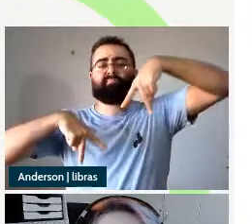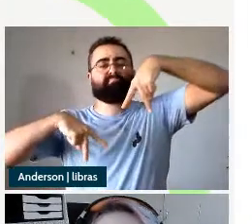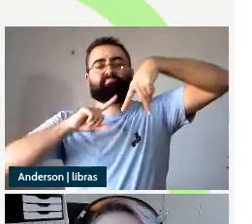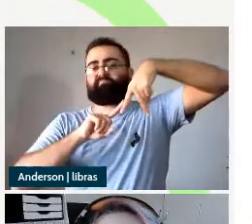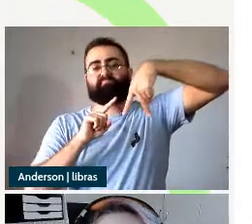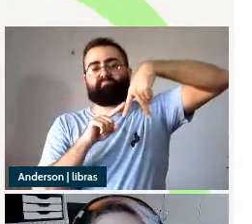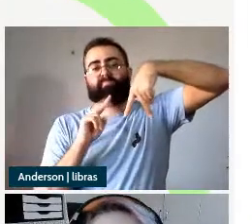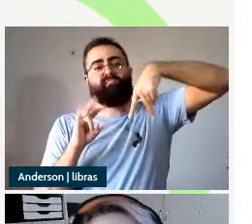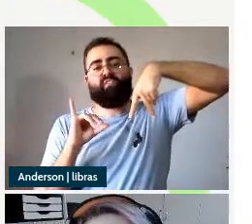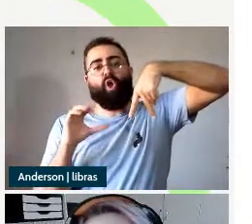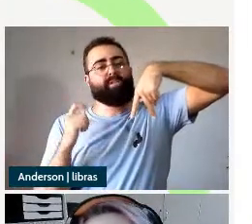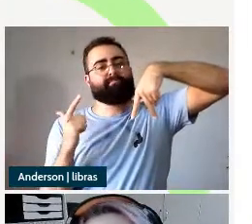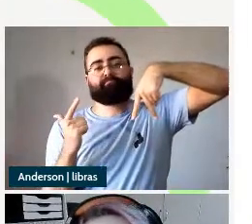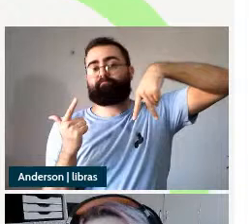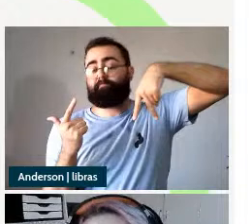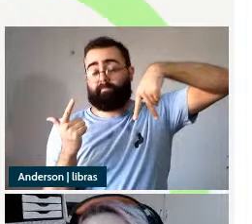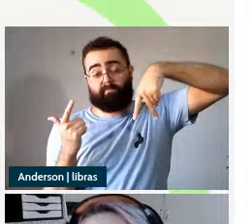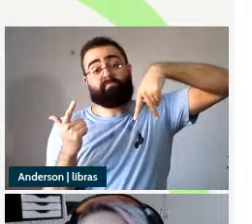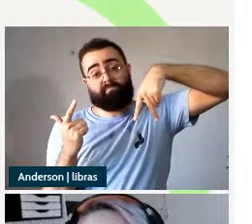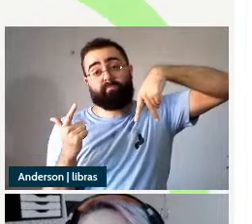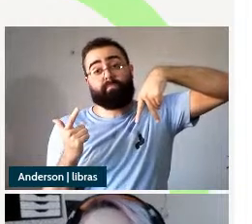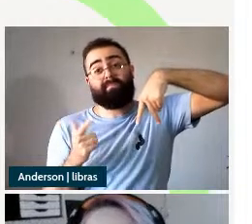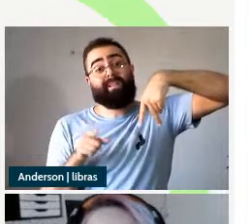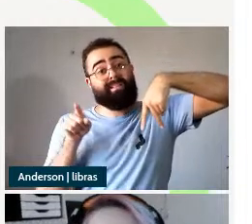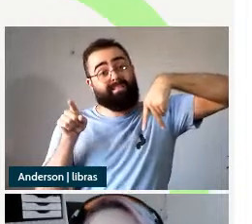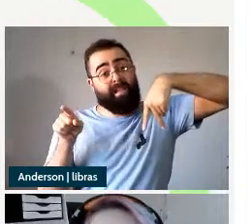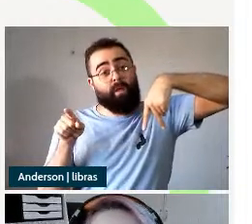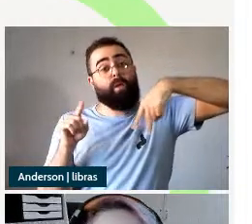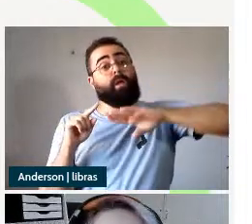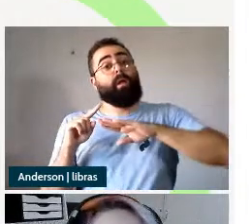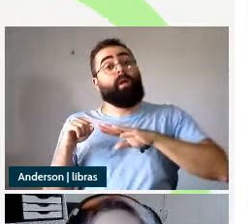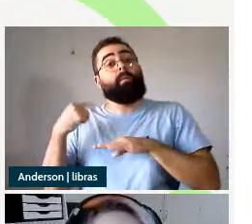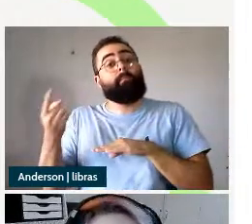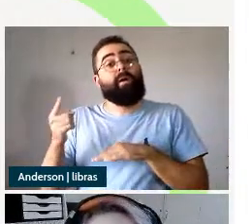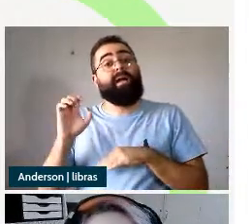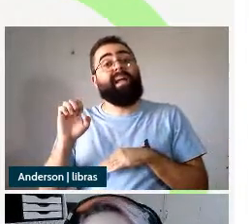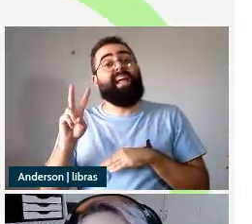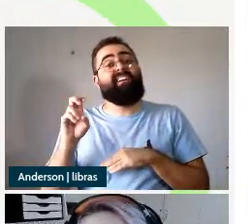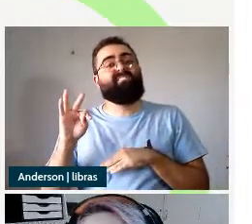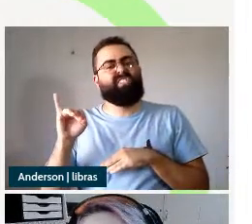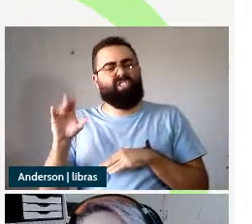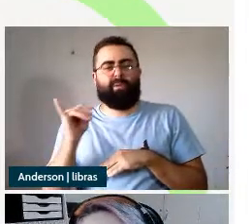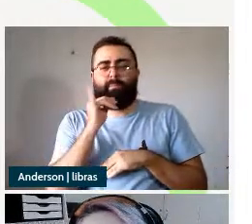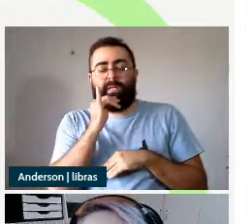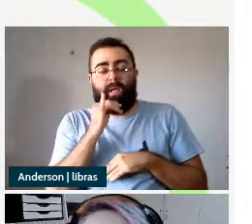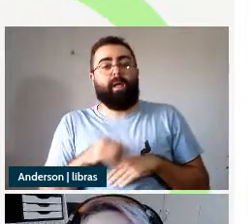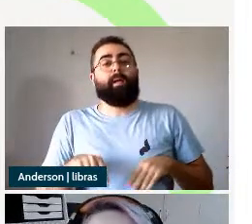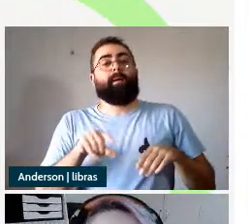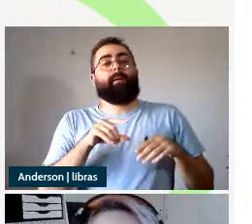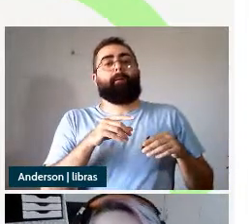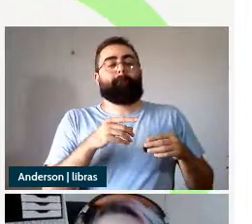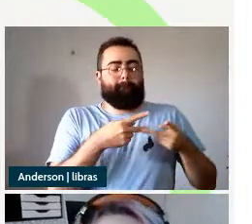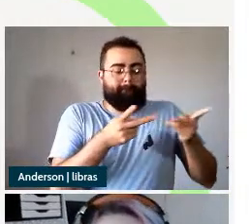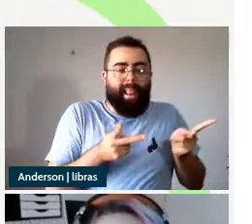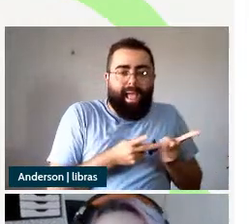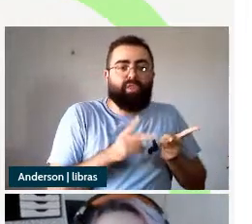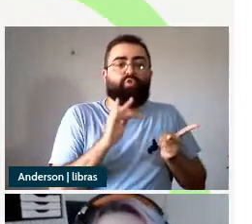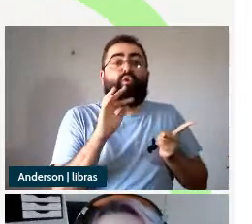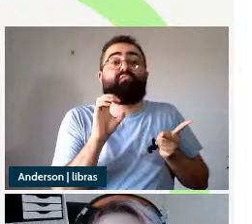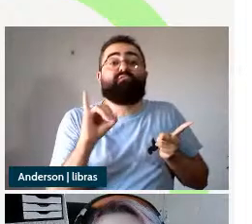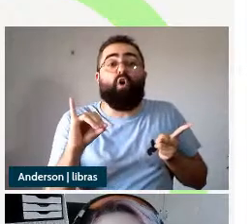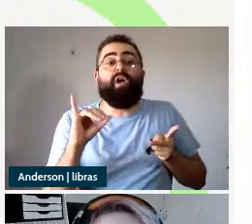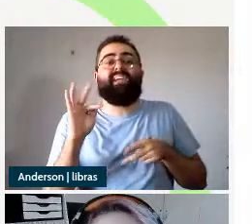vai ter numa passiva eventiva o prato foi feito pela Maria nessa a gente teria o prato está feito